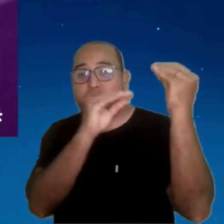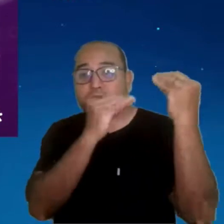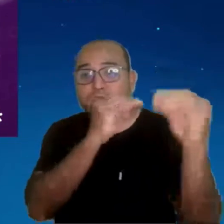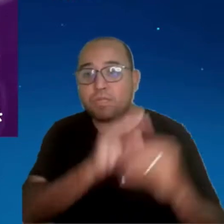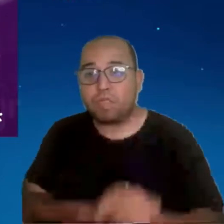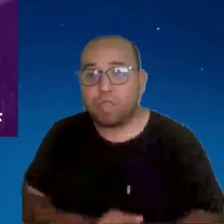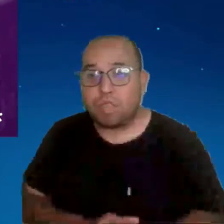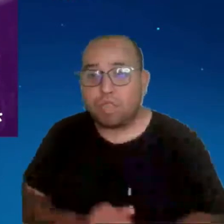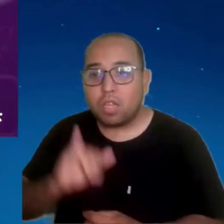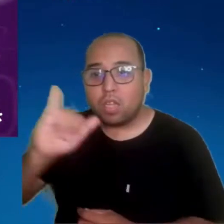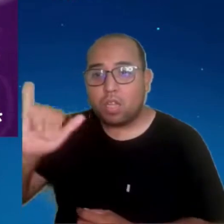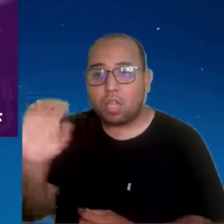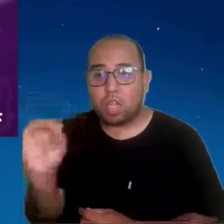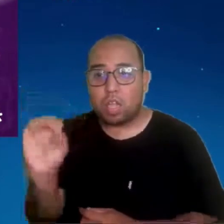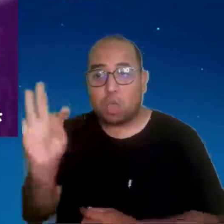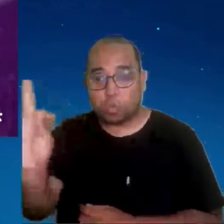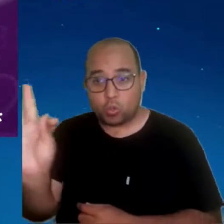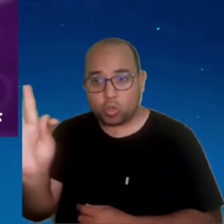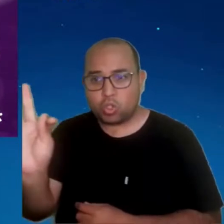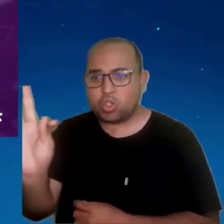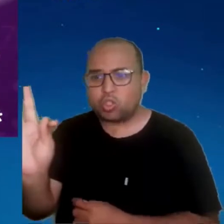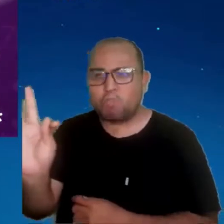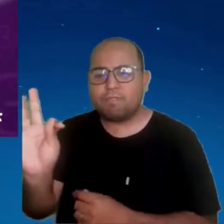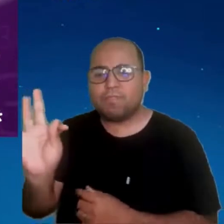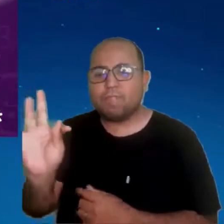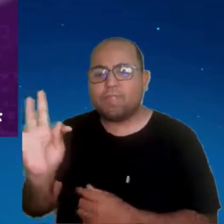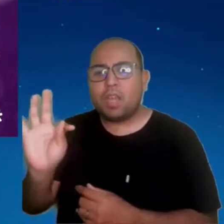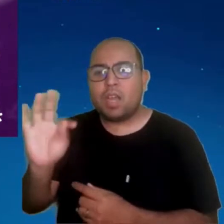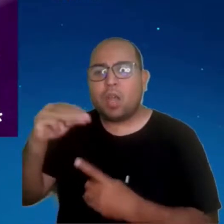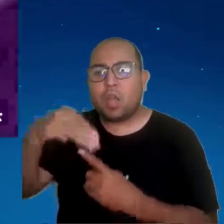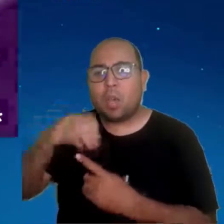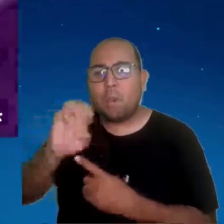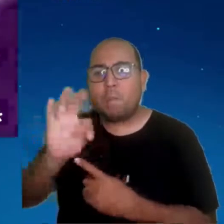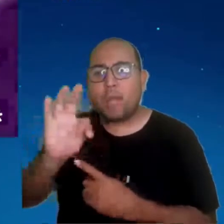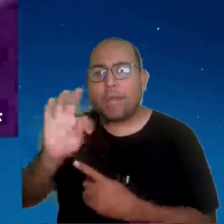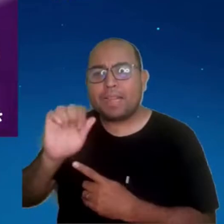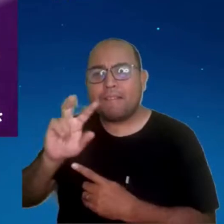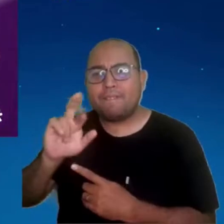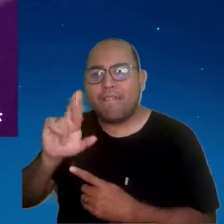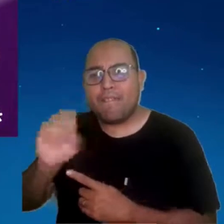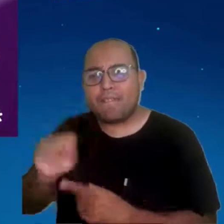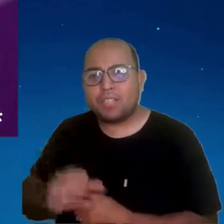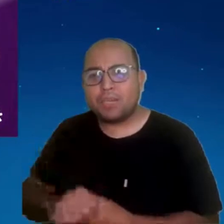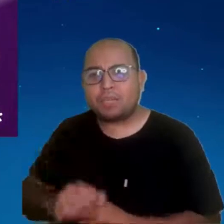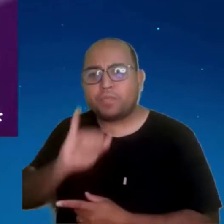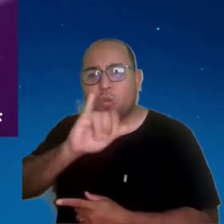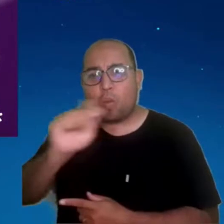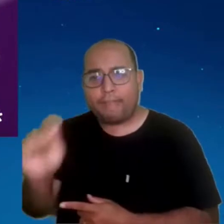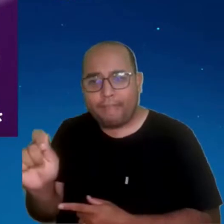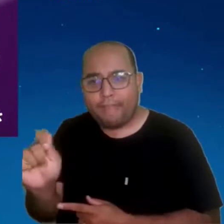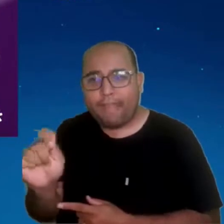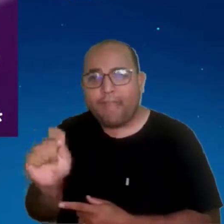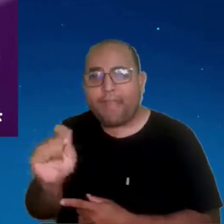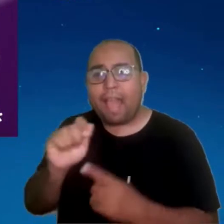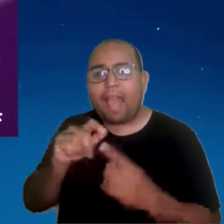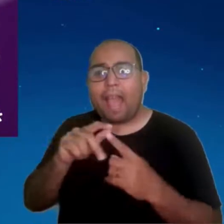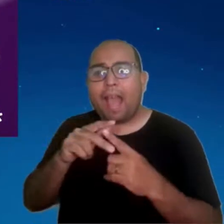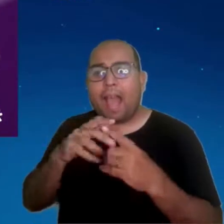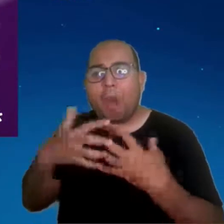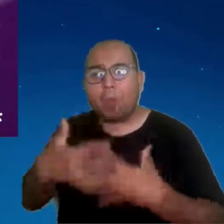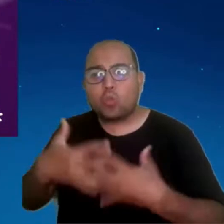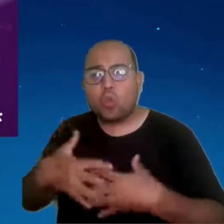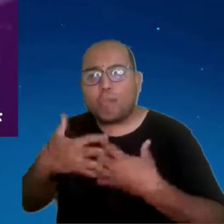internet das coisas, então os dispositivos, metaverso, inteligência artificial, automação, criptomoeda,